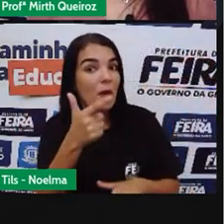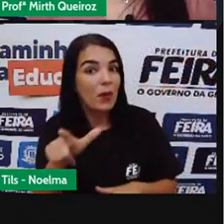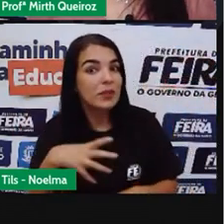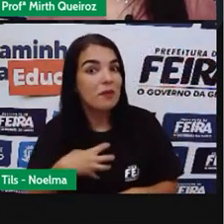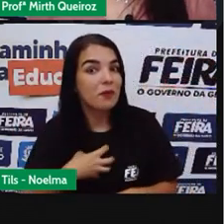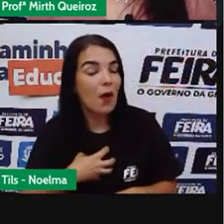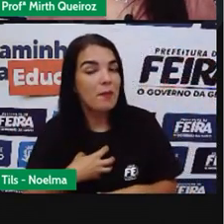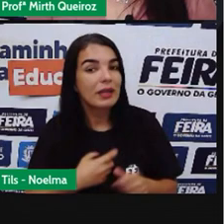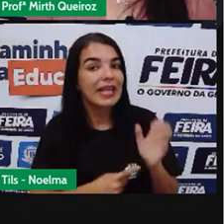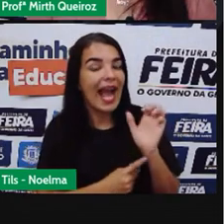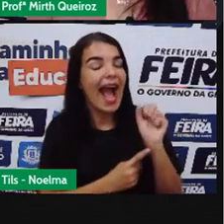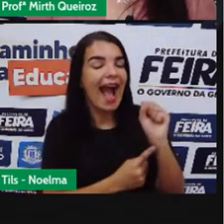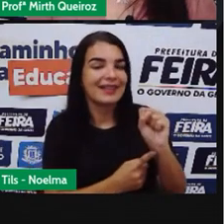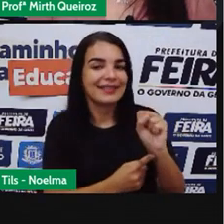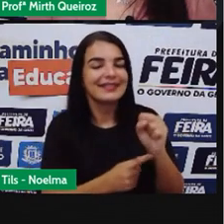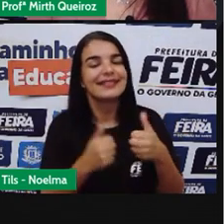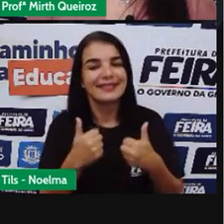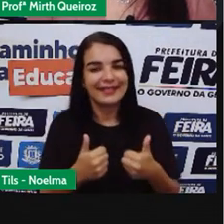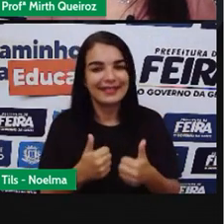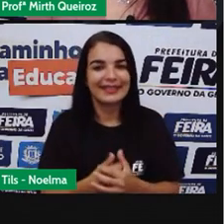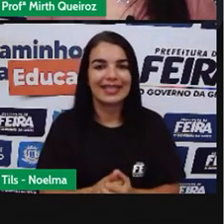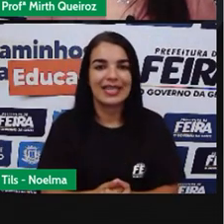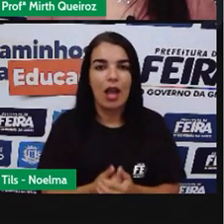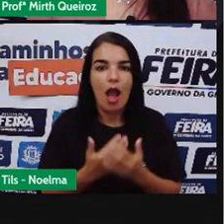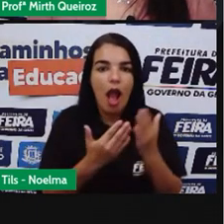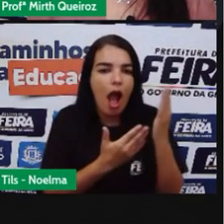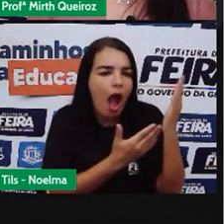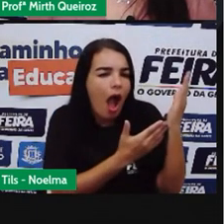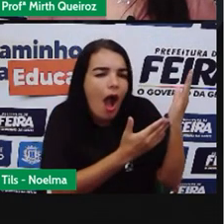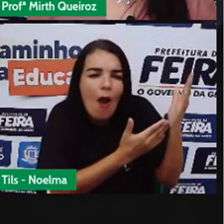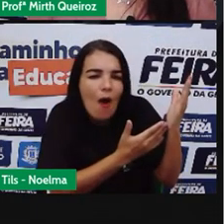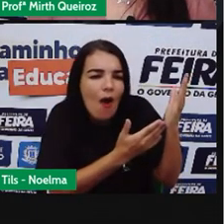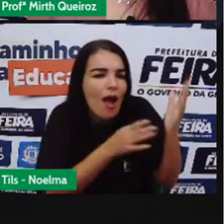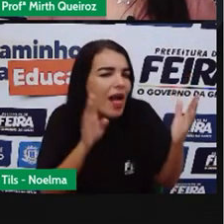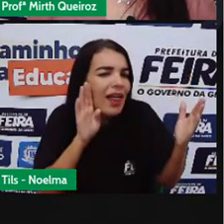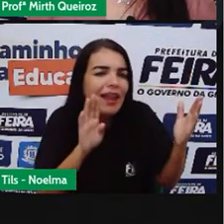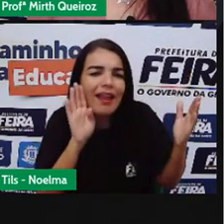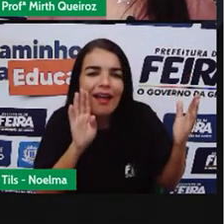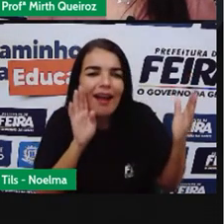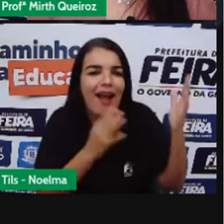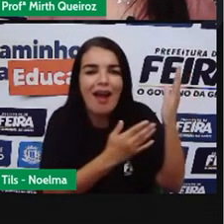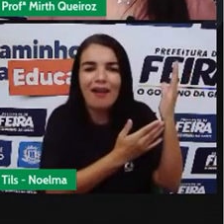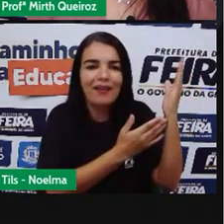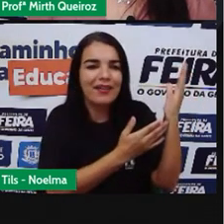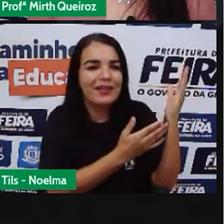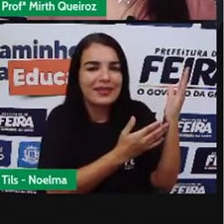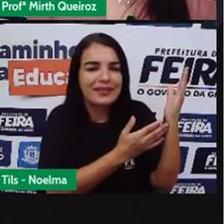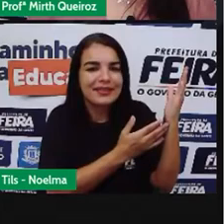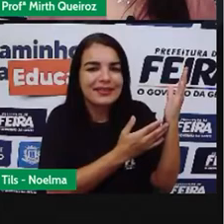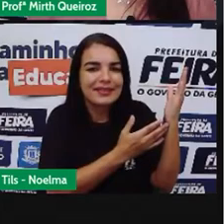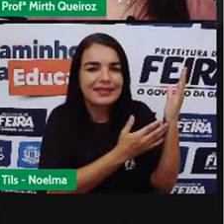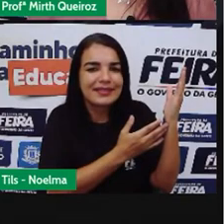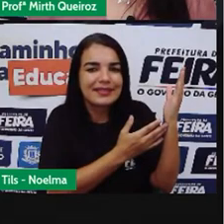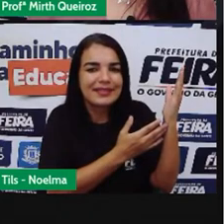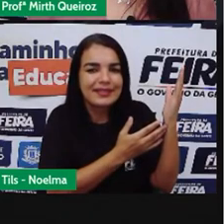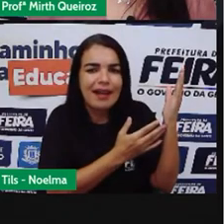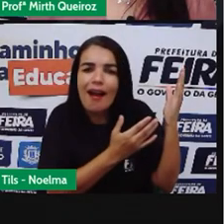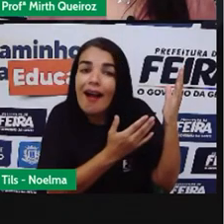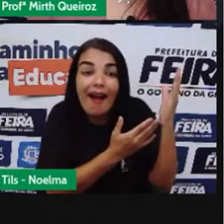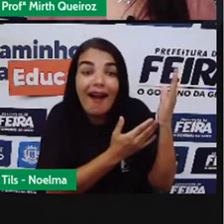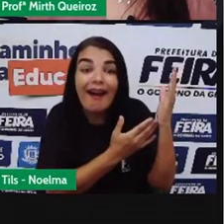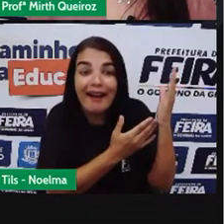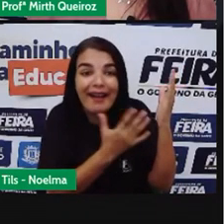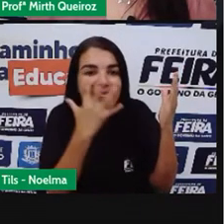Utilizando a natureza É assim Olha só Que legal Tudo Utilizando aqui